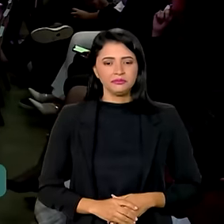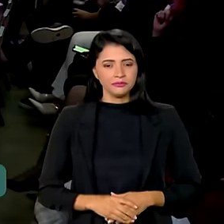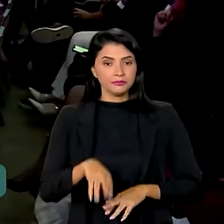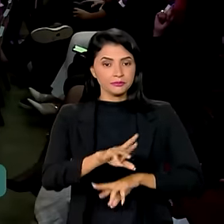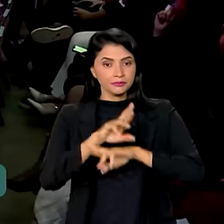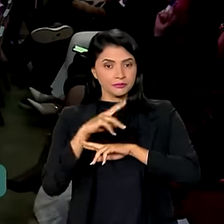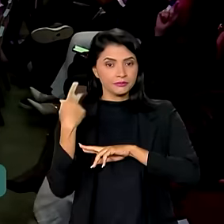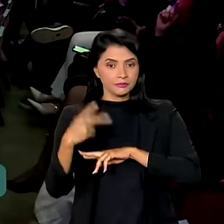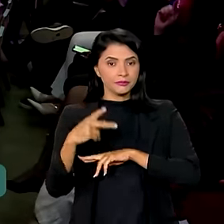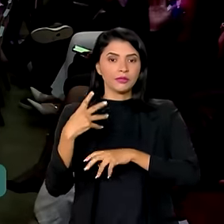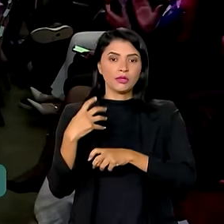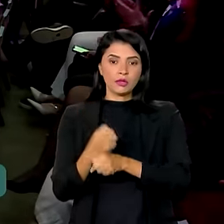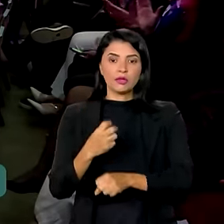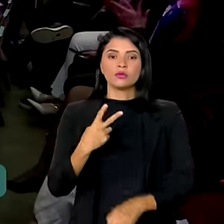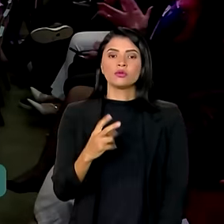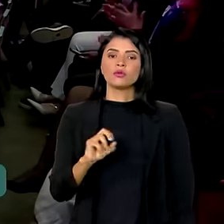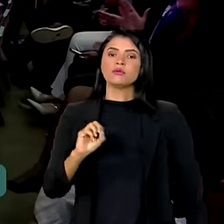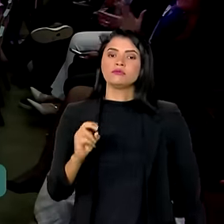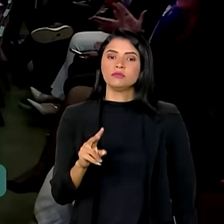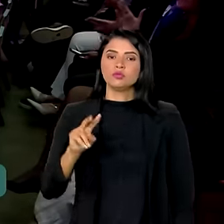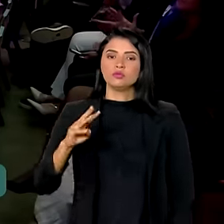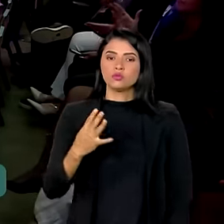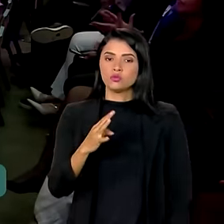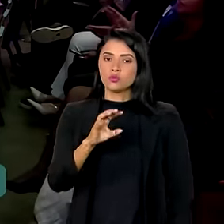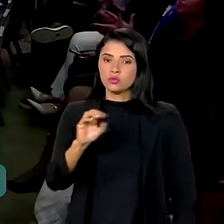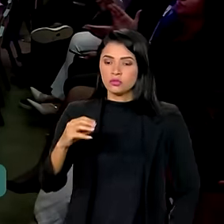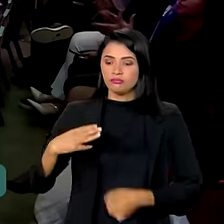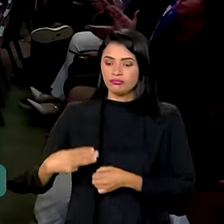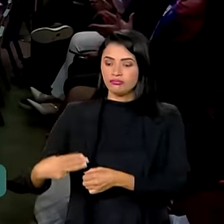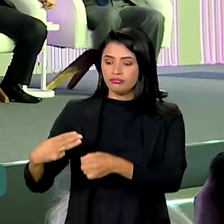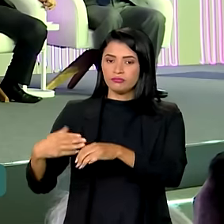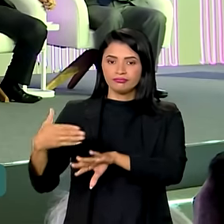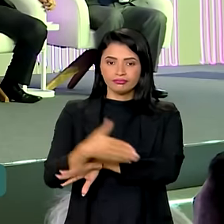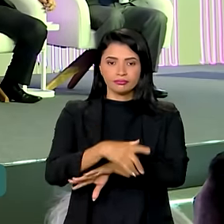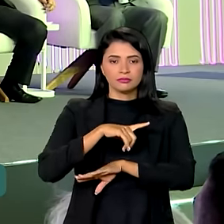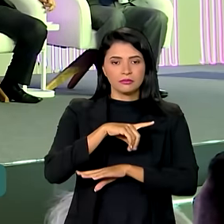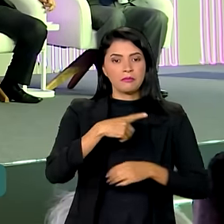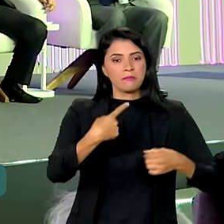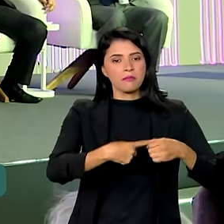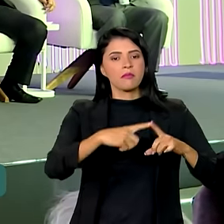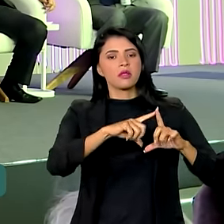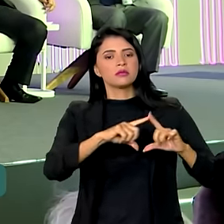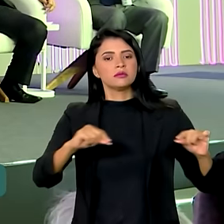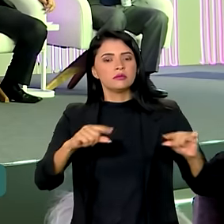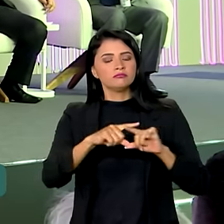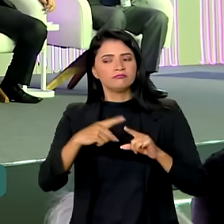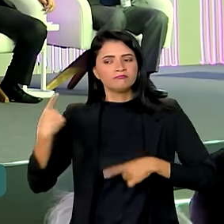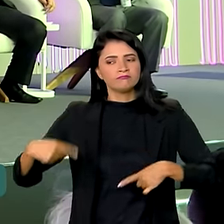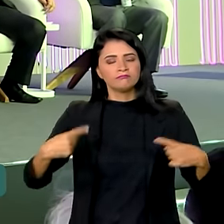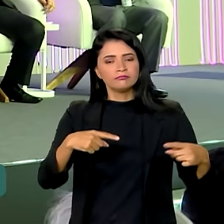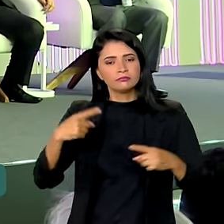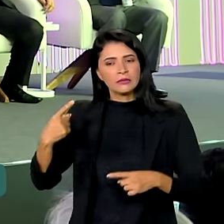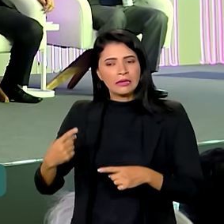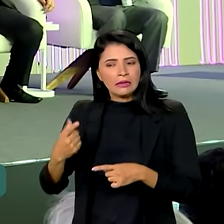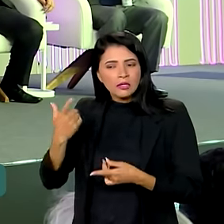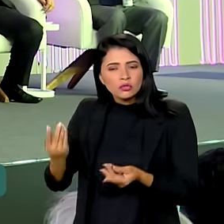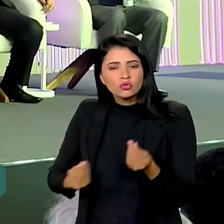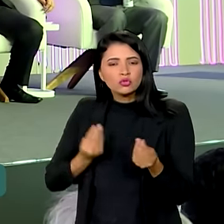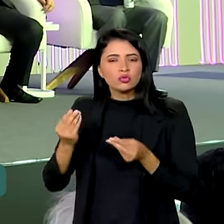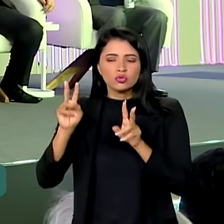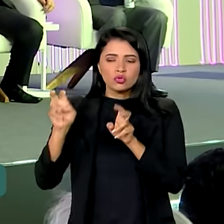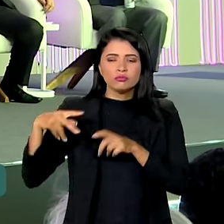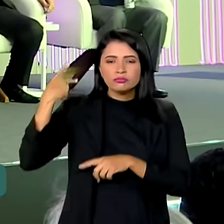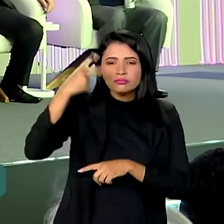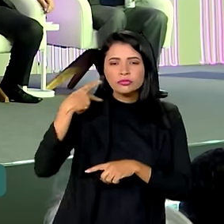Representantes de 2.400 municípios se reúnem em Brasília para debater políticas de incentivo às micro